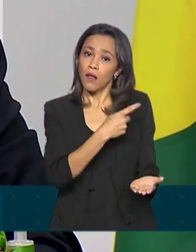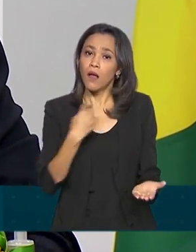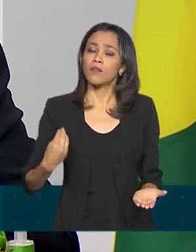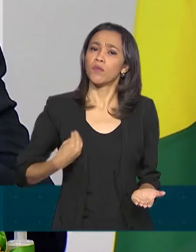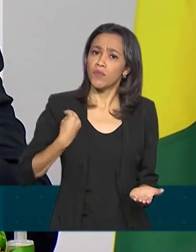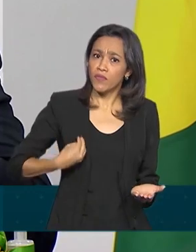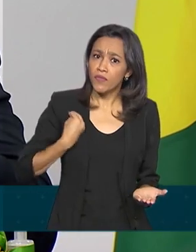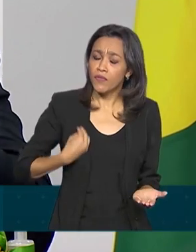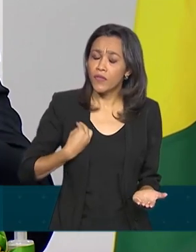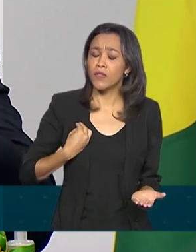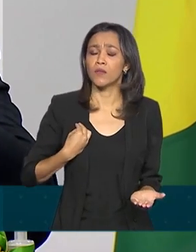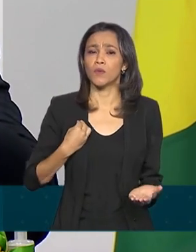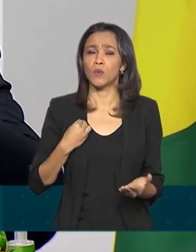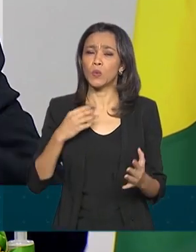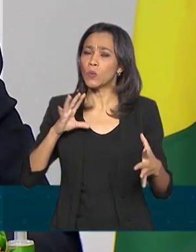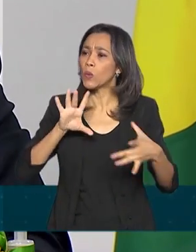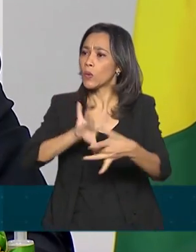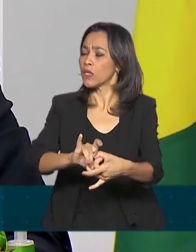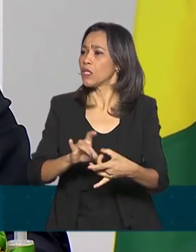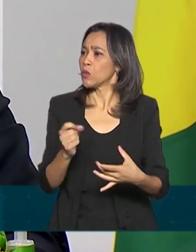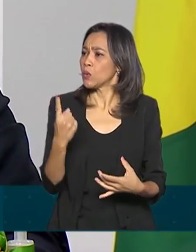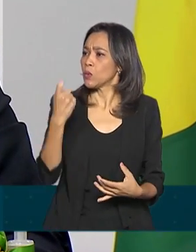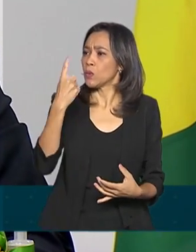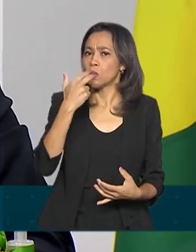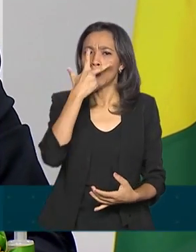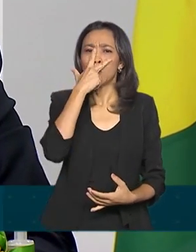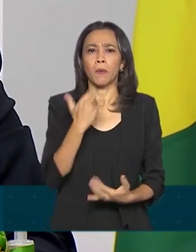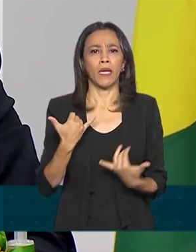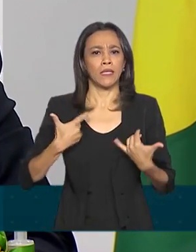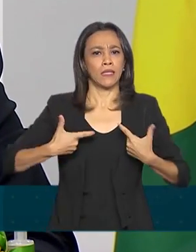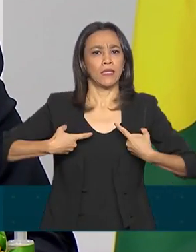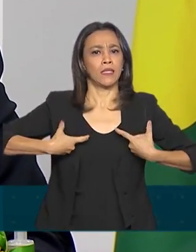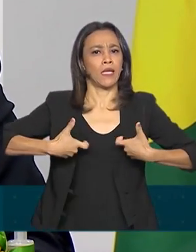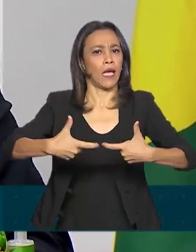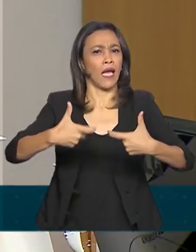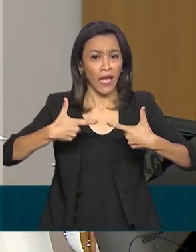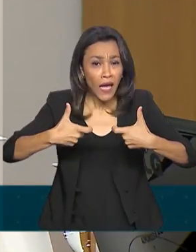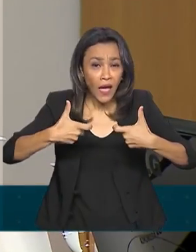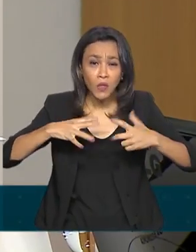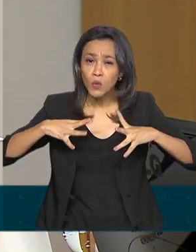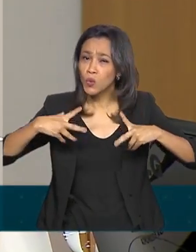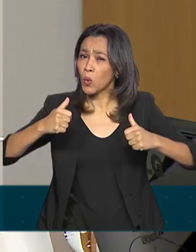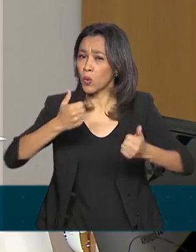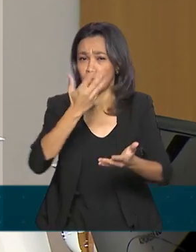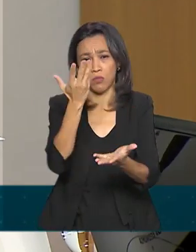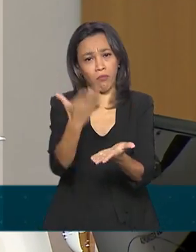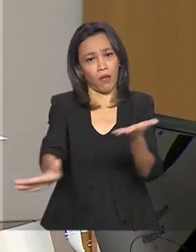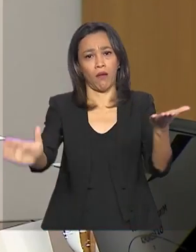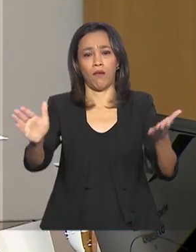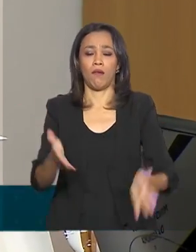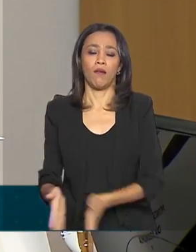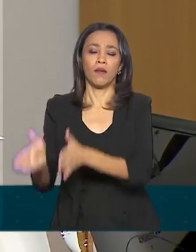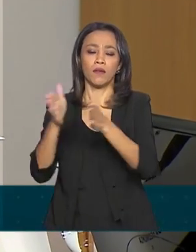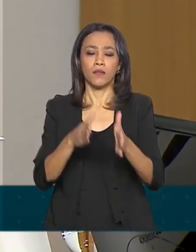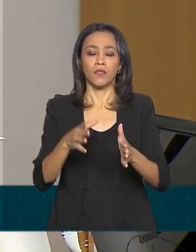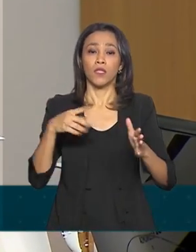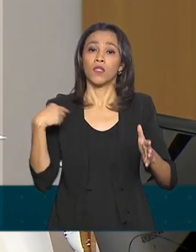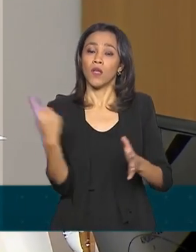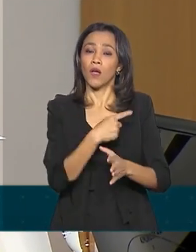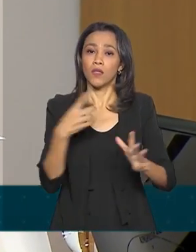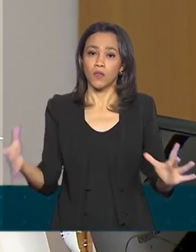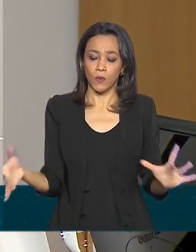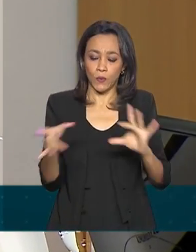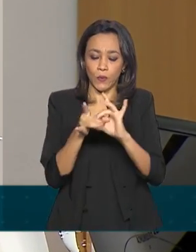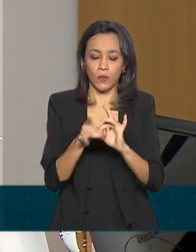excepcional, um momento de guerra e na guerra todos perdem. A união de todos no enfrentamento à crise